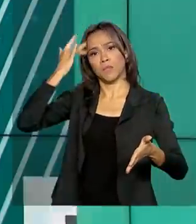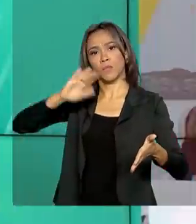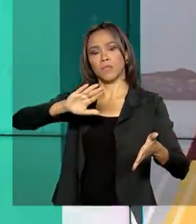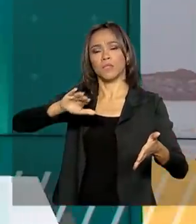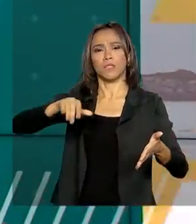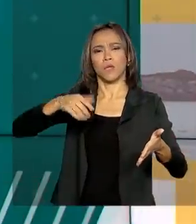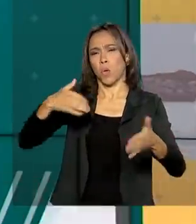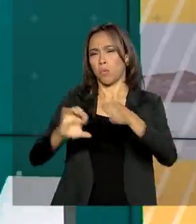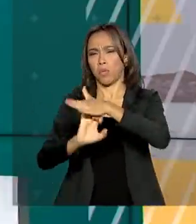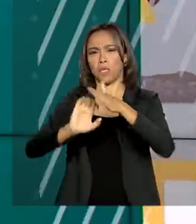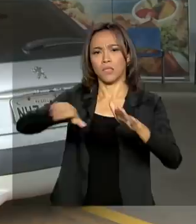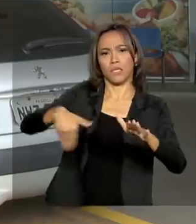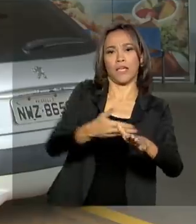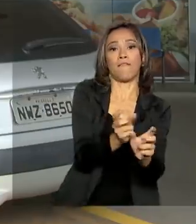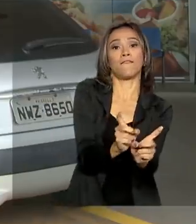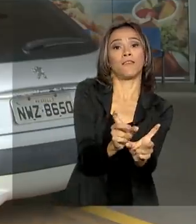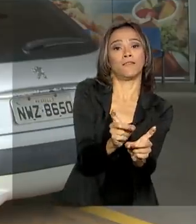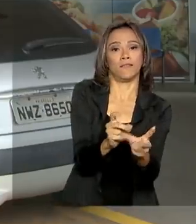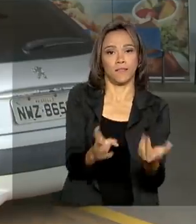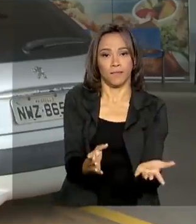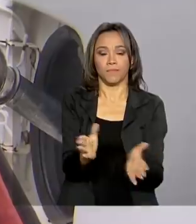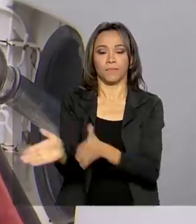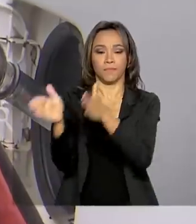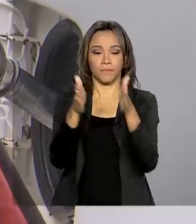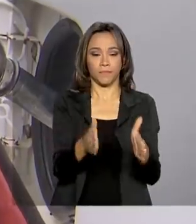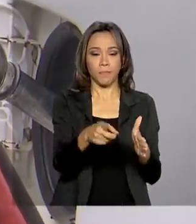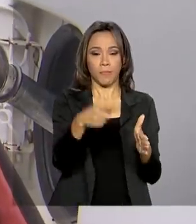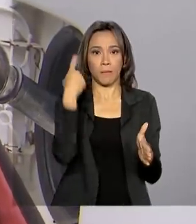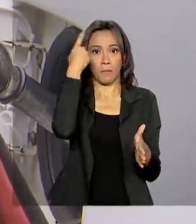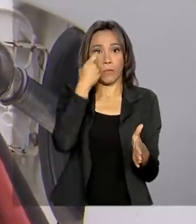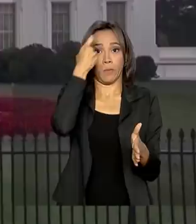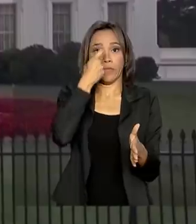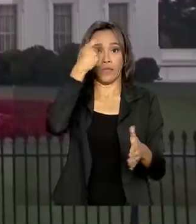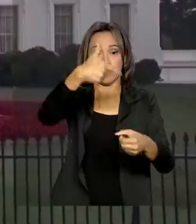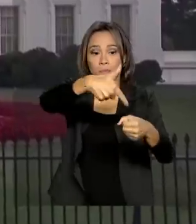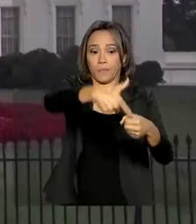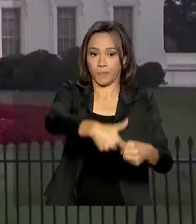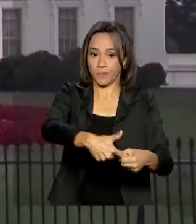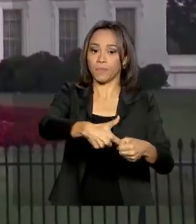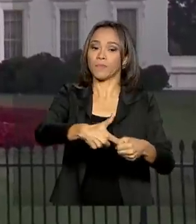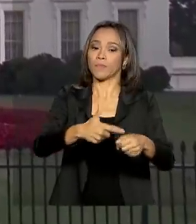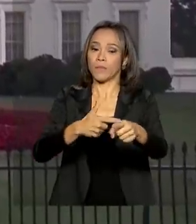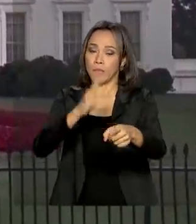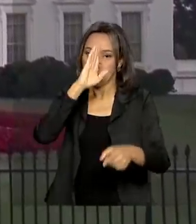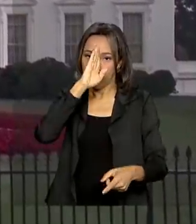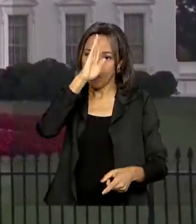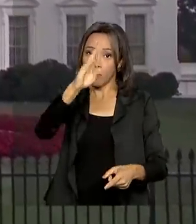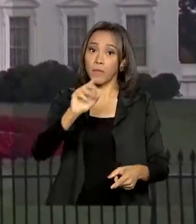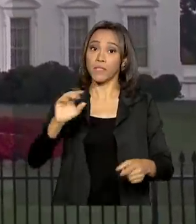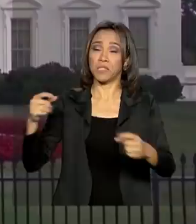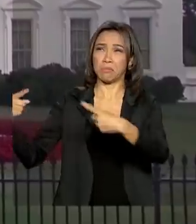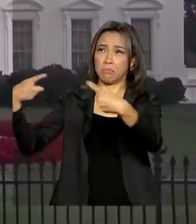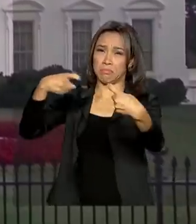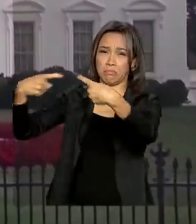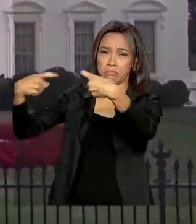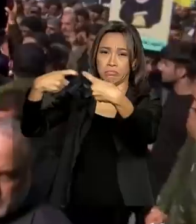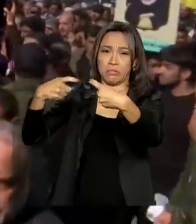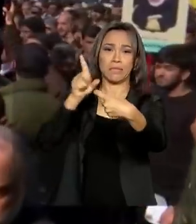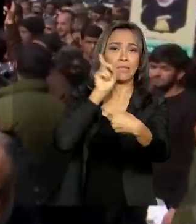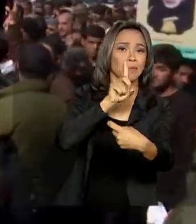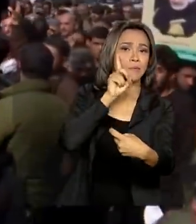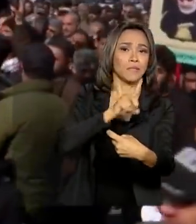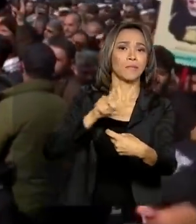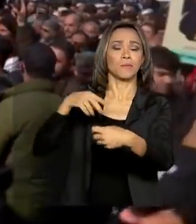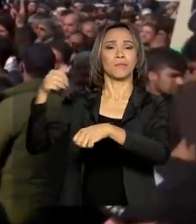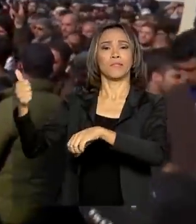combustíveis. A preocupação com o preço do combustível, principalmente após o conflito entre Estados Unidos